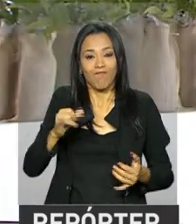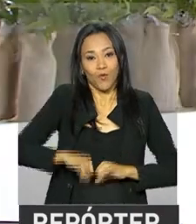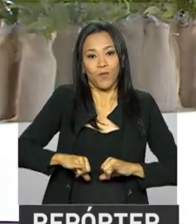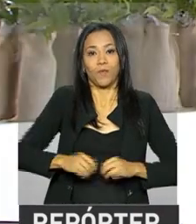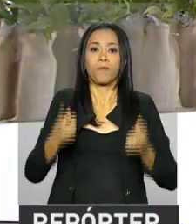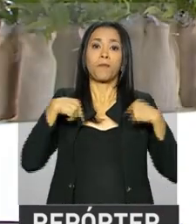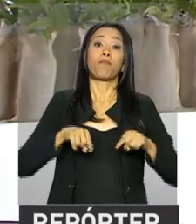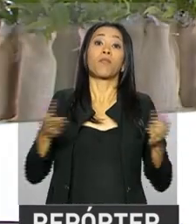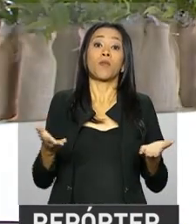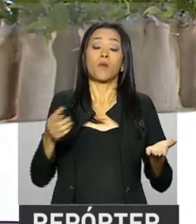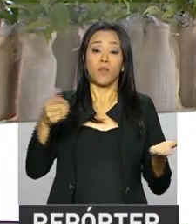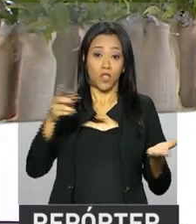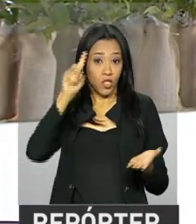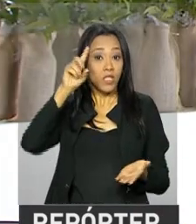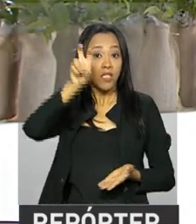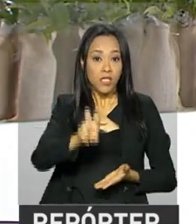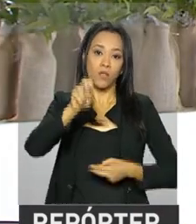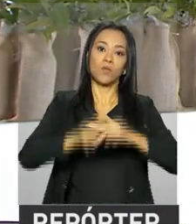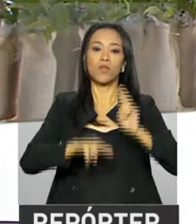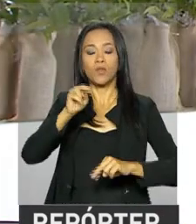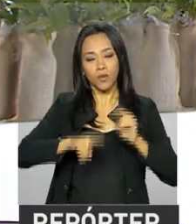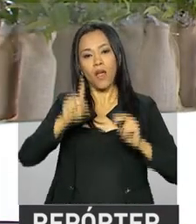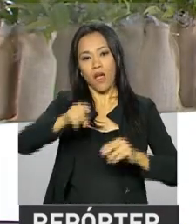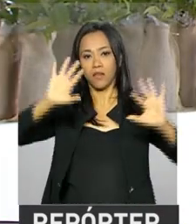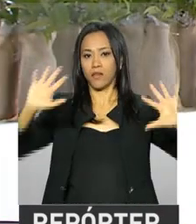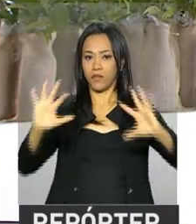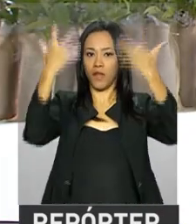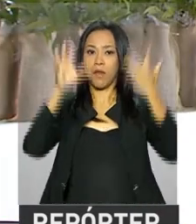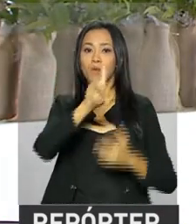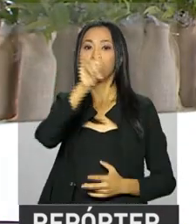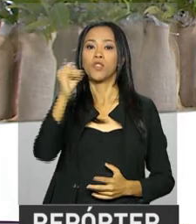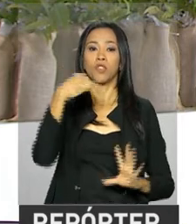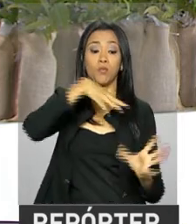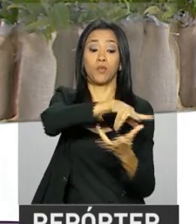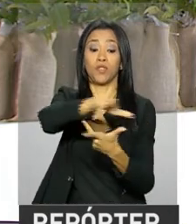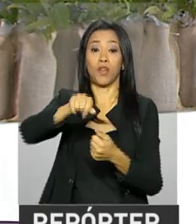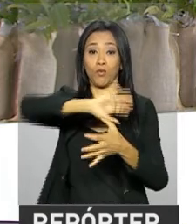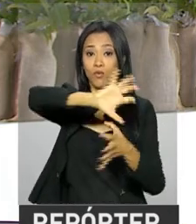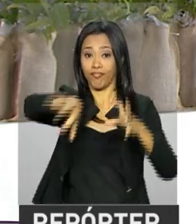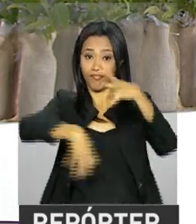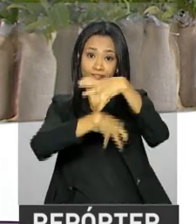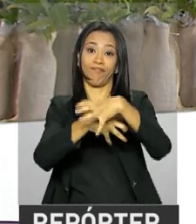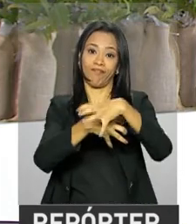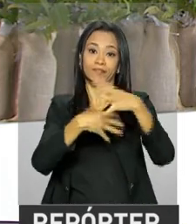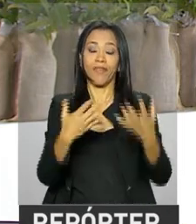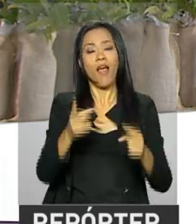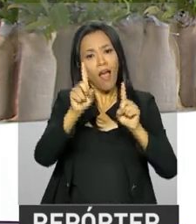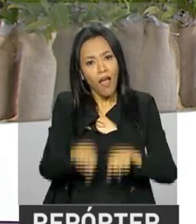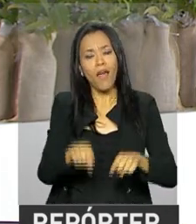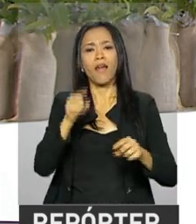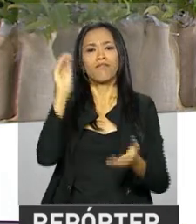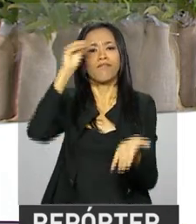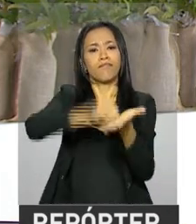segunda-feira, dia 5 de junho, é celebrado o Dia Mundial do Meio Ambiente. Essa data foi instituída pela Organização das